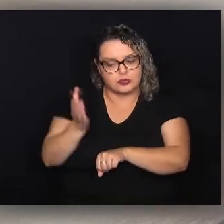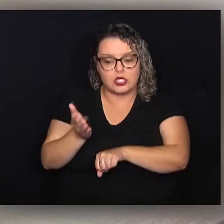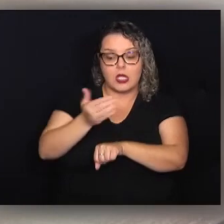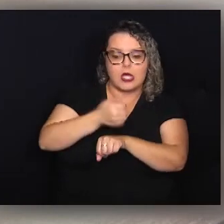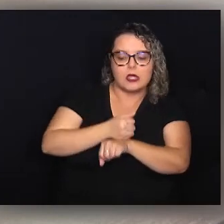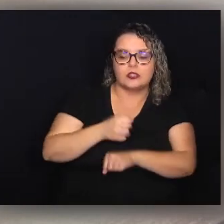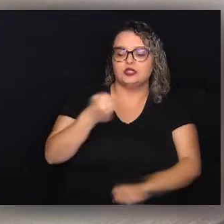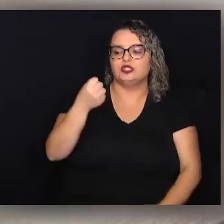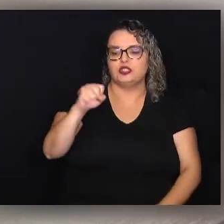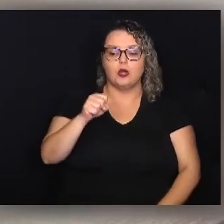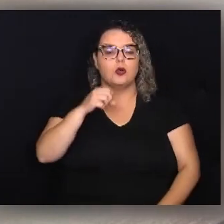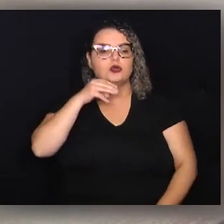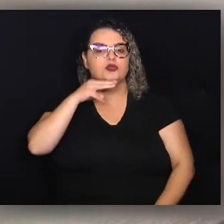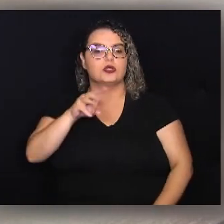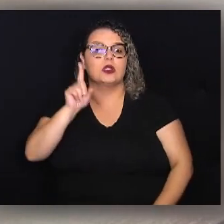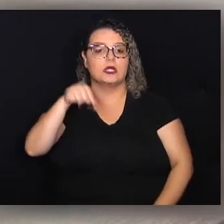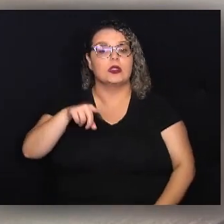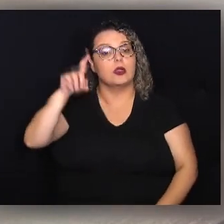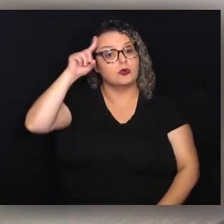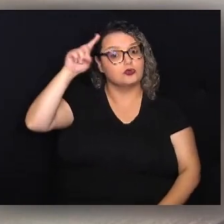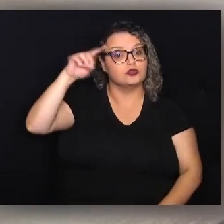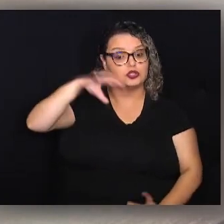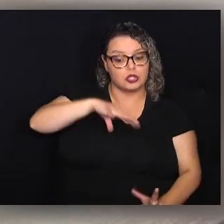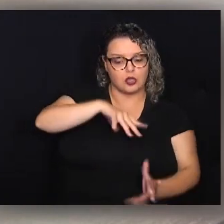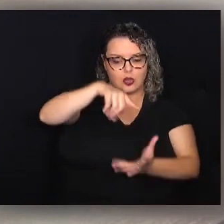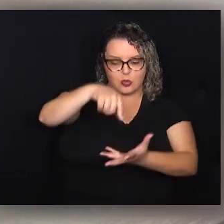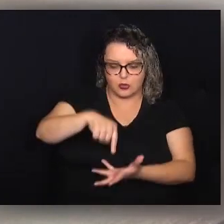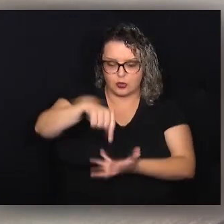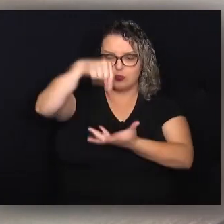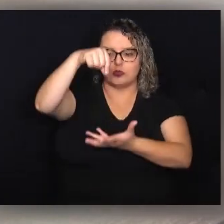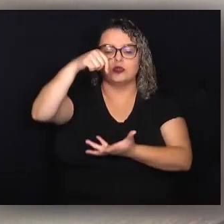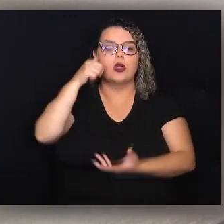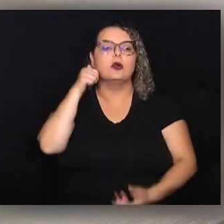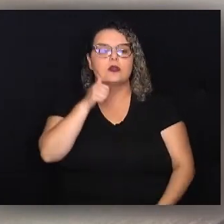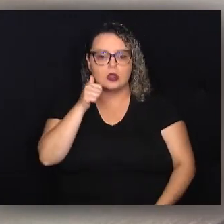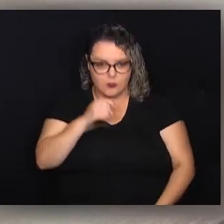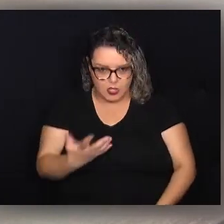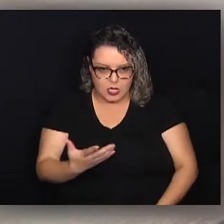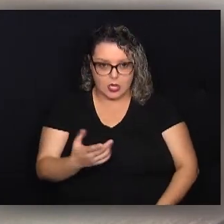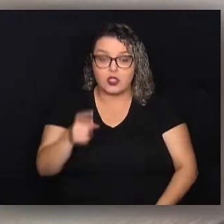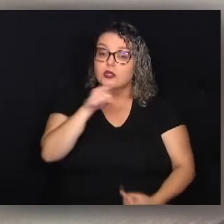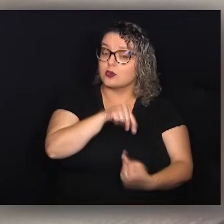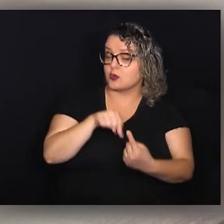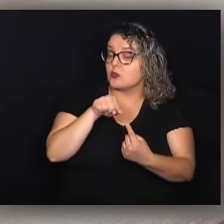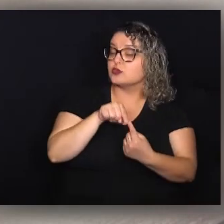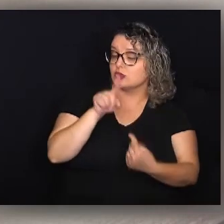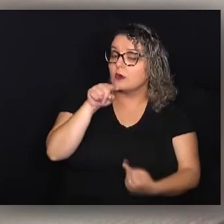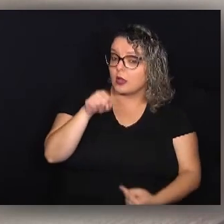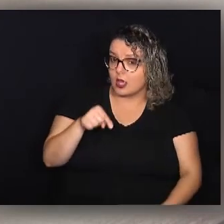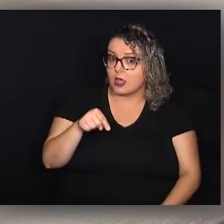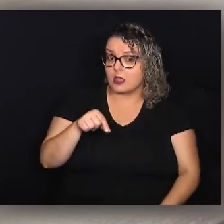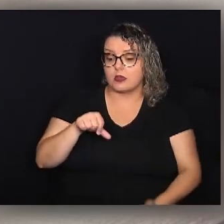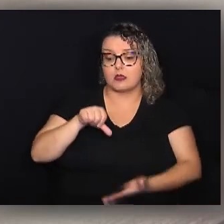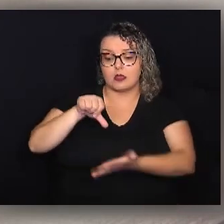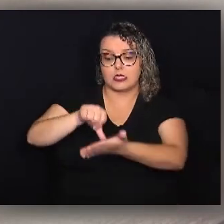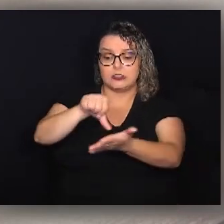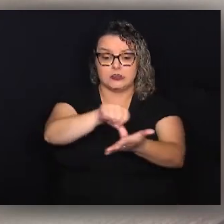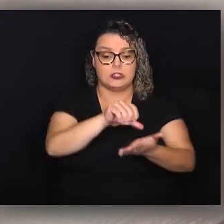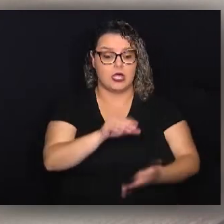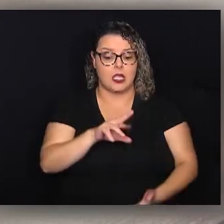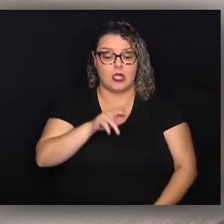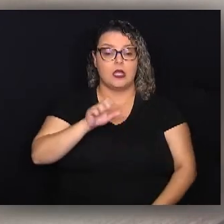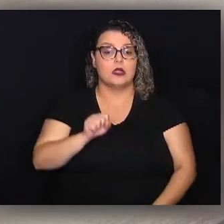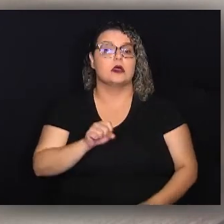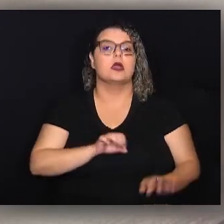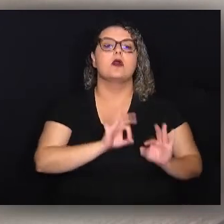8 de março, que é o dia mundial da mulher. Então o objetivo é que vá até esses CRAS